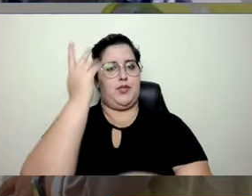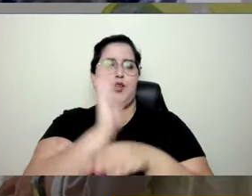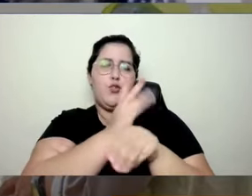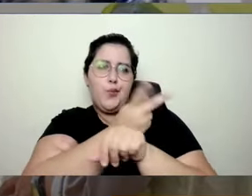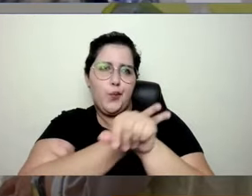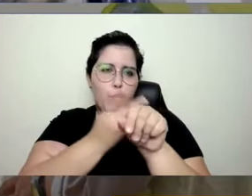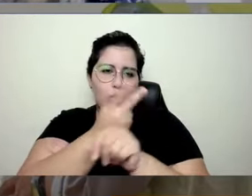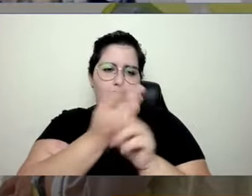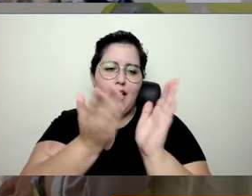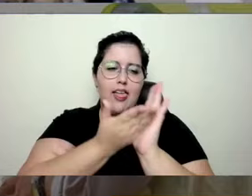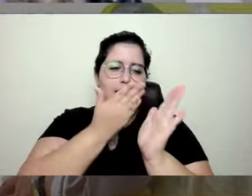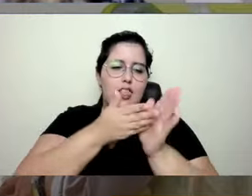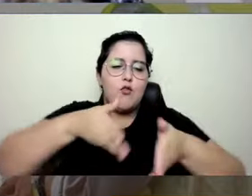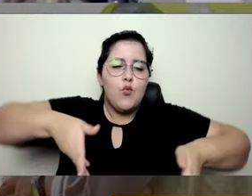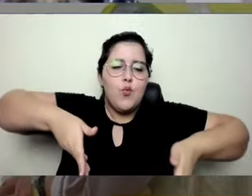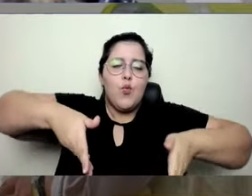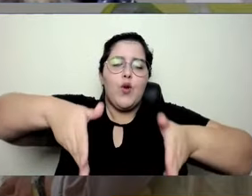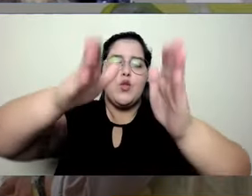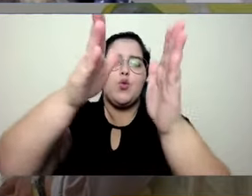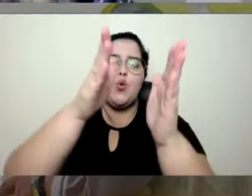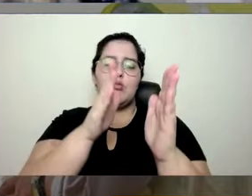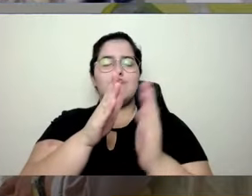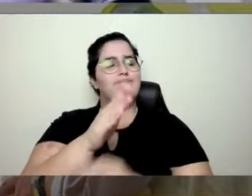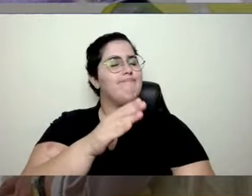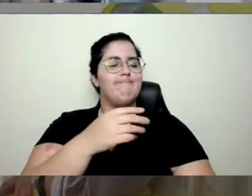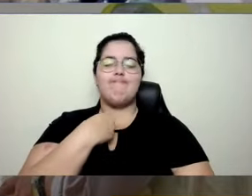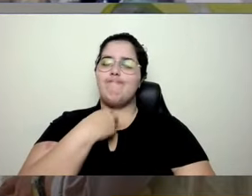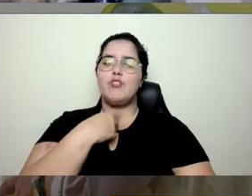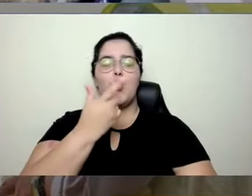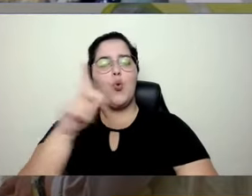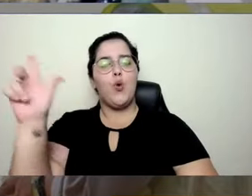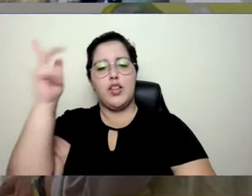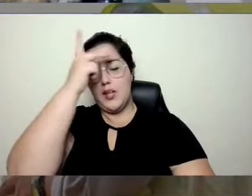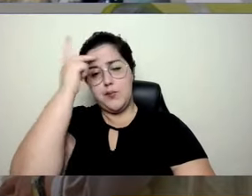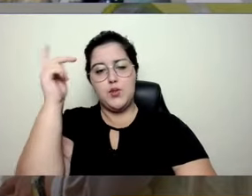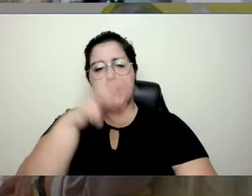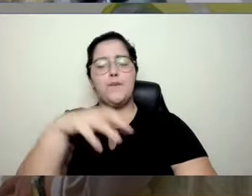ia para dentro dos corredores, voltava e falava, está emprestado. Acabou.